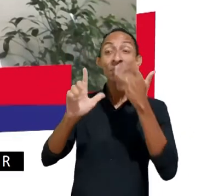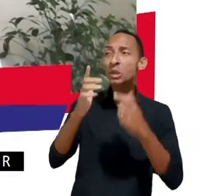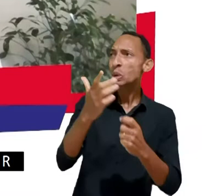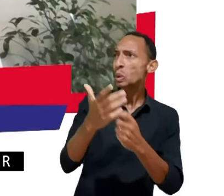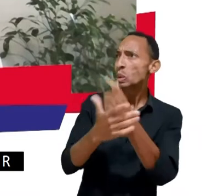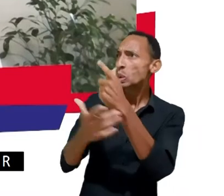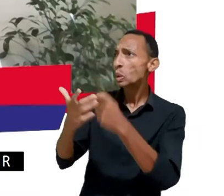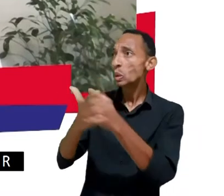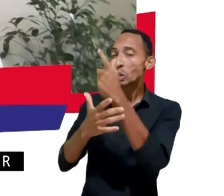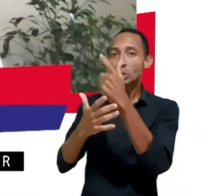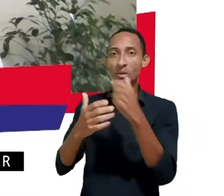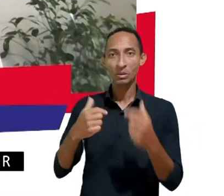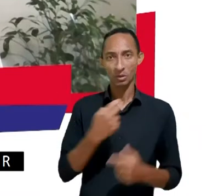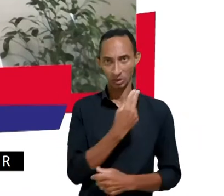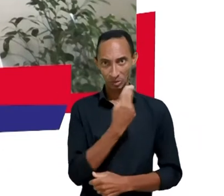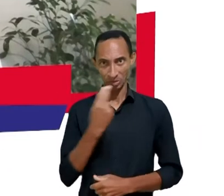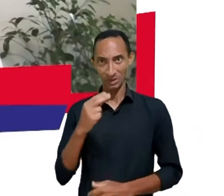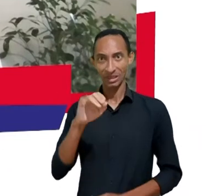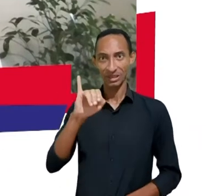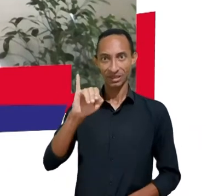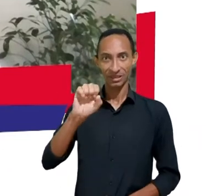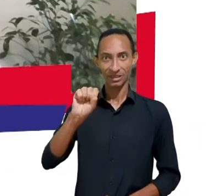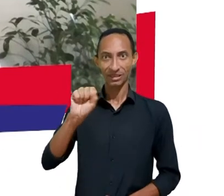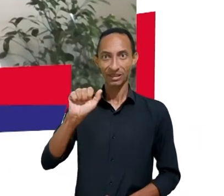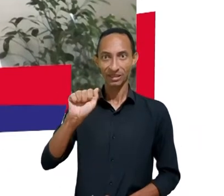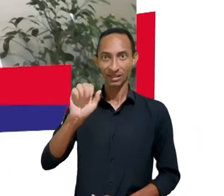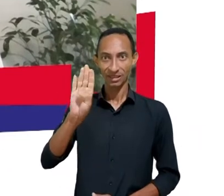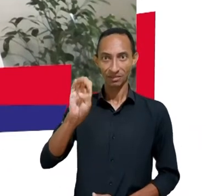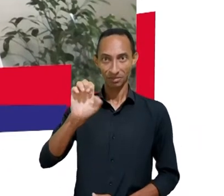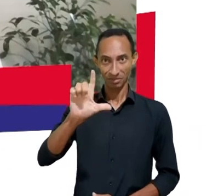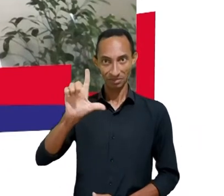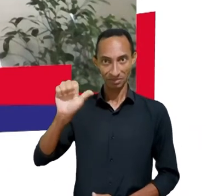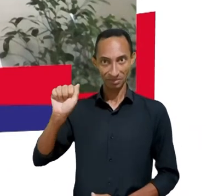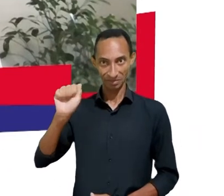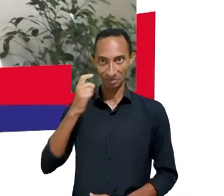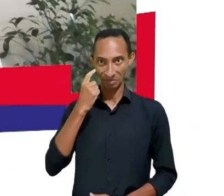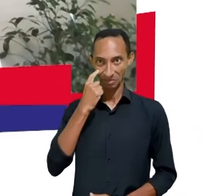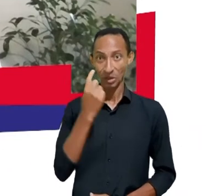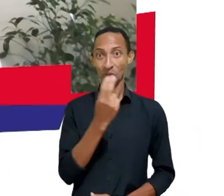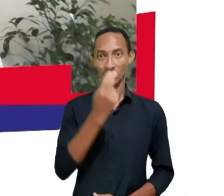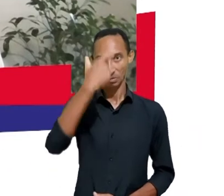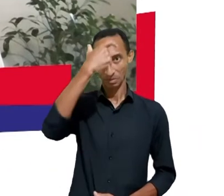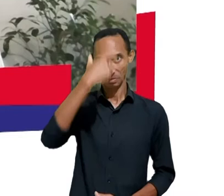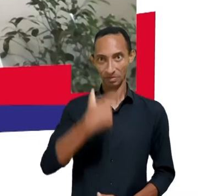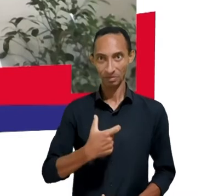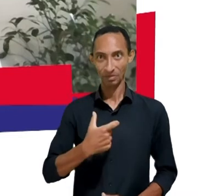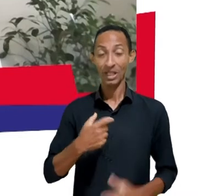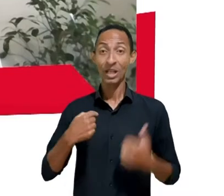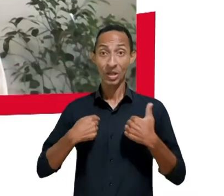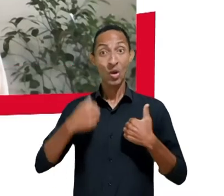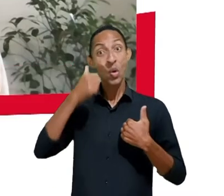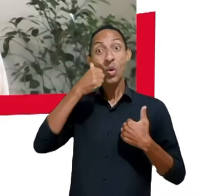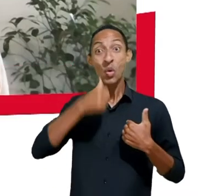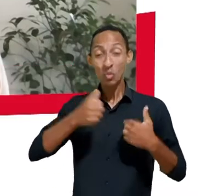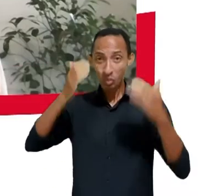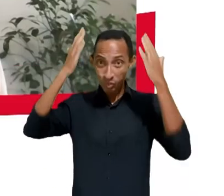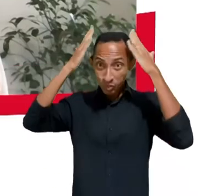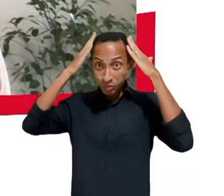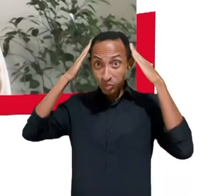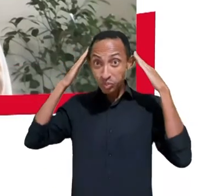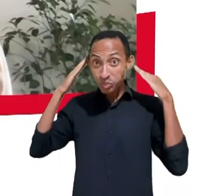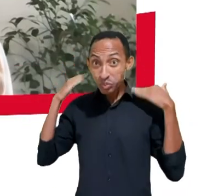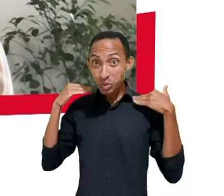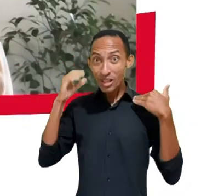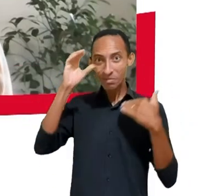Henriques e para começar vou fazer a minha autodescrição. Sou uma mulher de cabelos longos, castanhos, estou